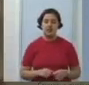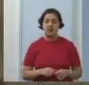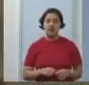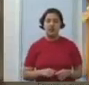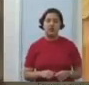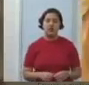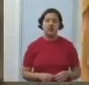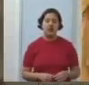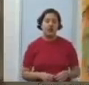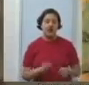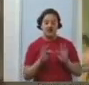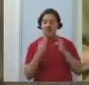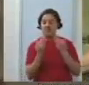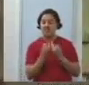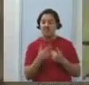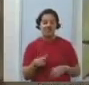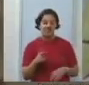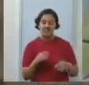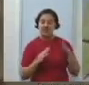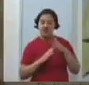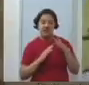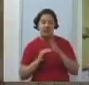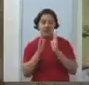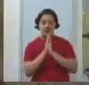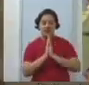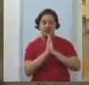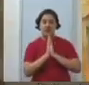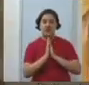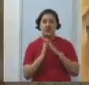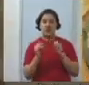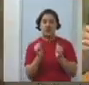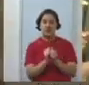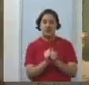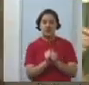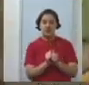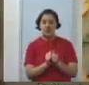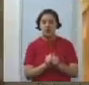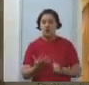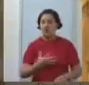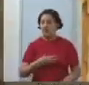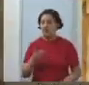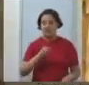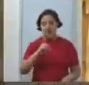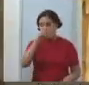A família não tem tempo para rezar junto O filho não aprendeu mais a rezar com o pai, a rezar com a mãe